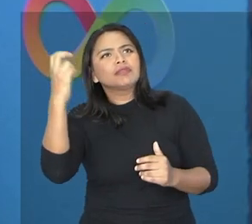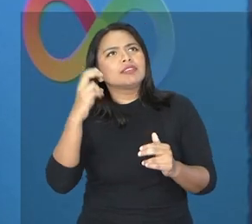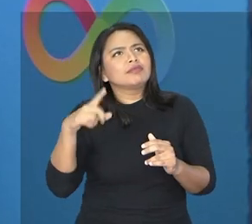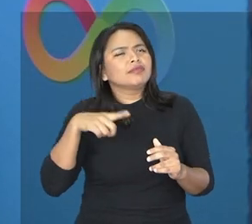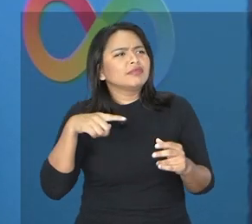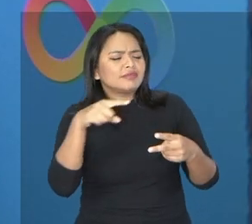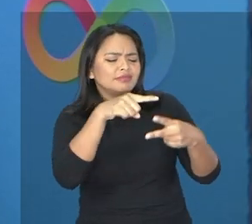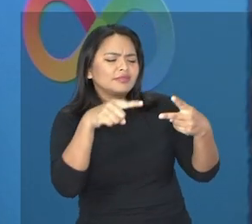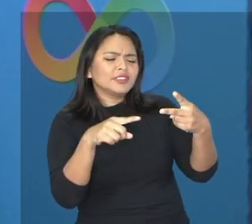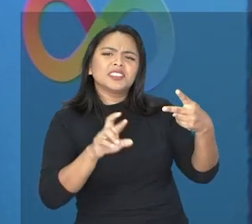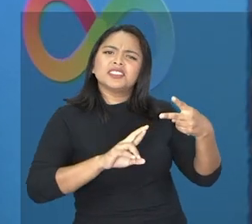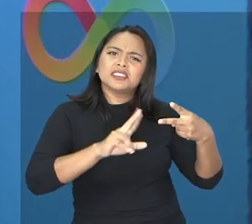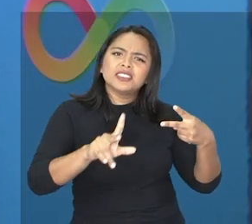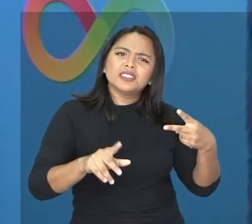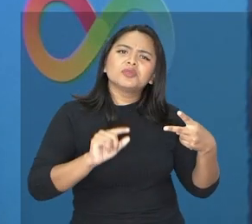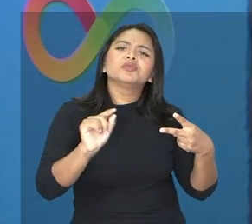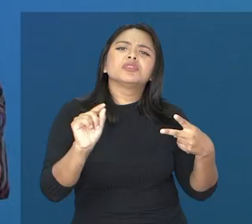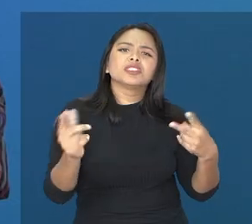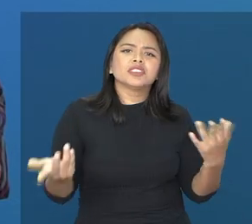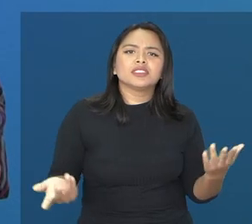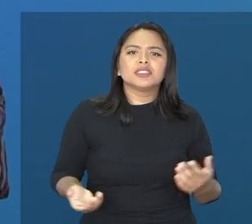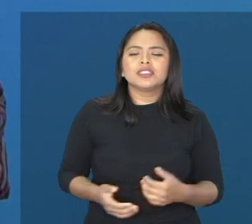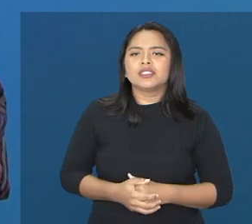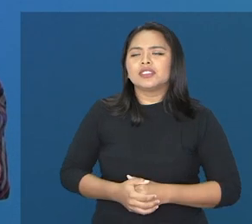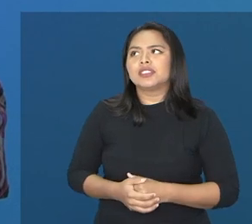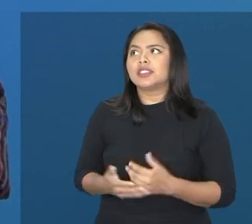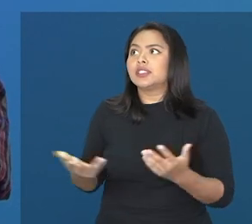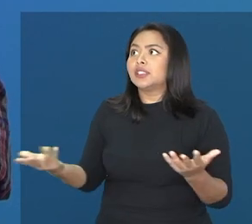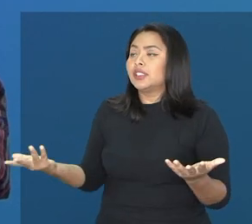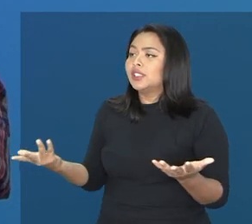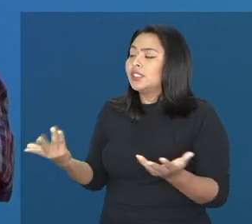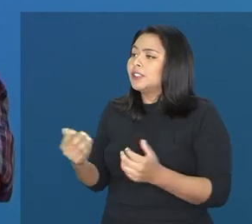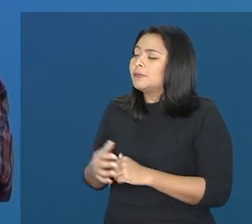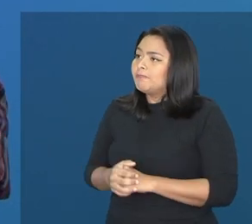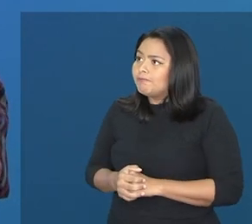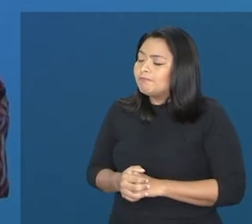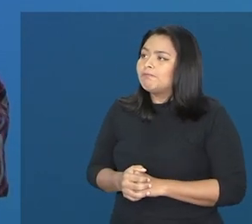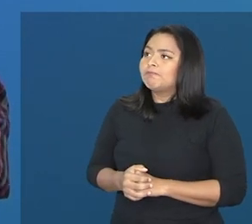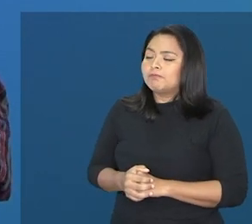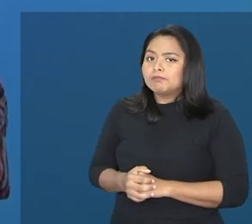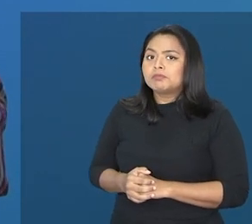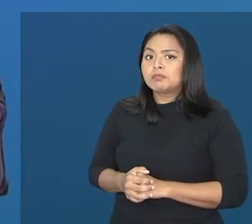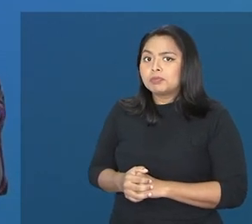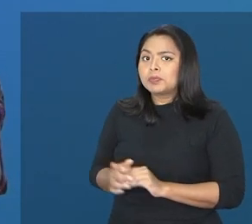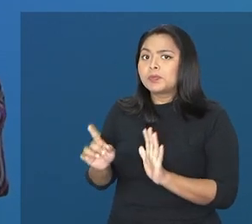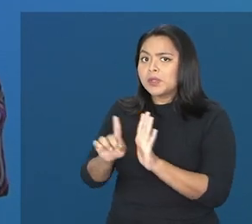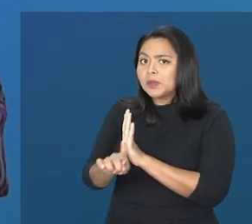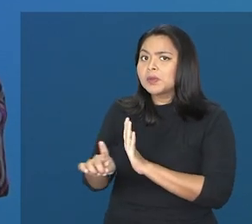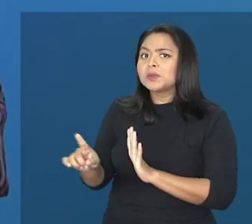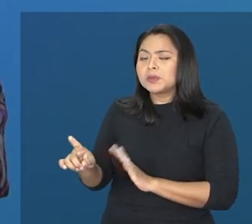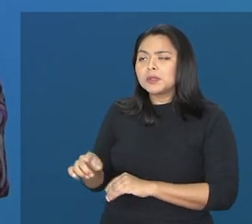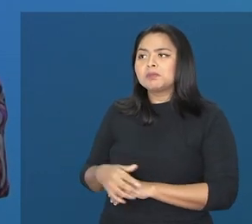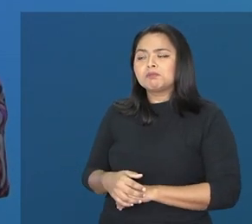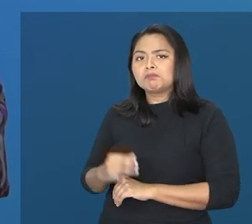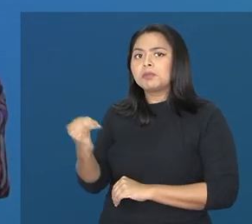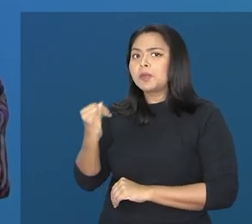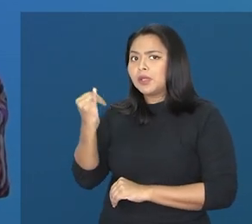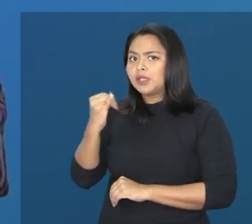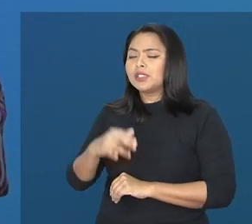há alguma diferenciação entre esses termos. Olha, para início de conversa, a sua pergunta é muito pertinente.